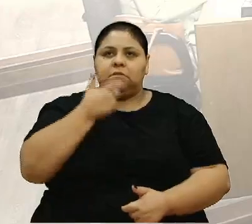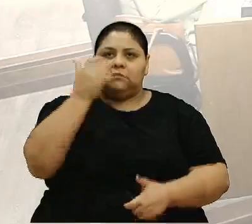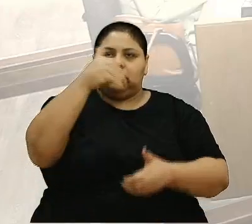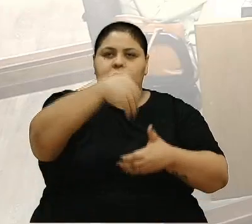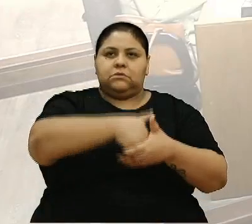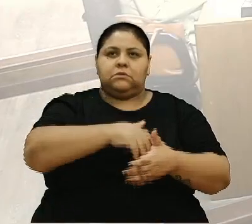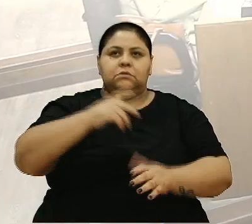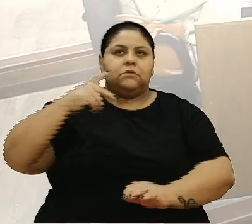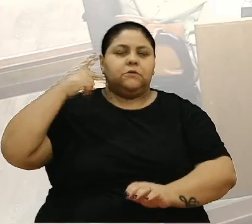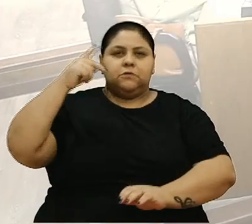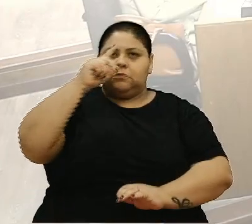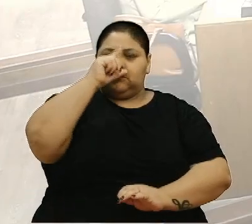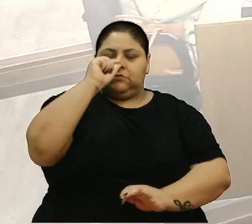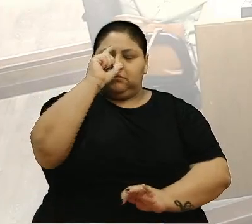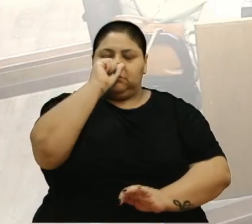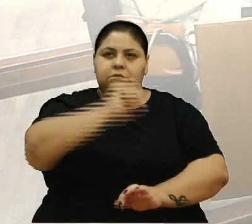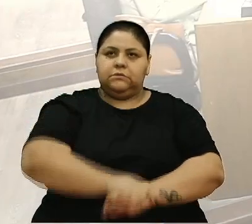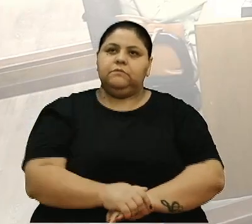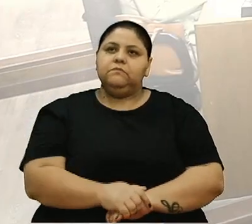Fantinel.